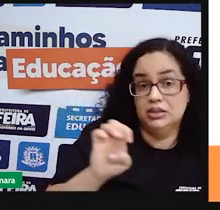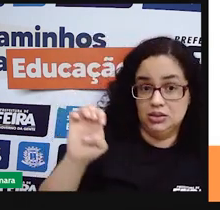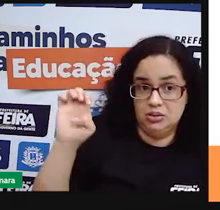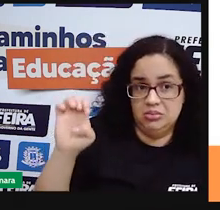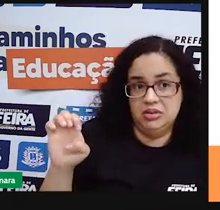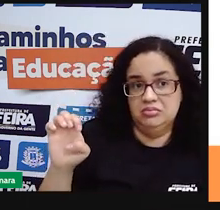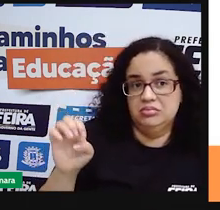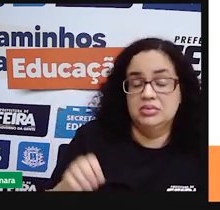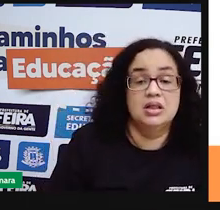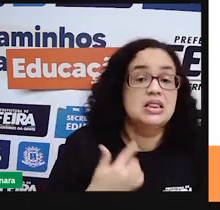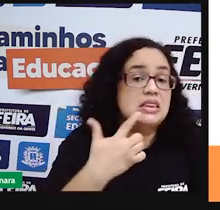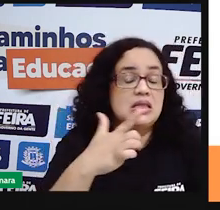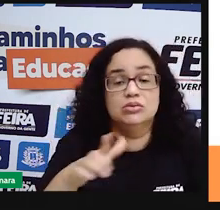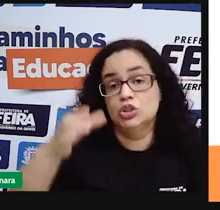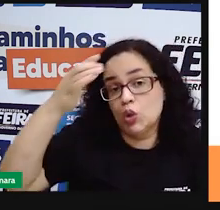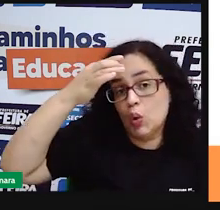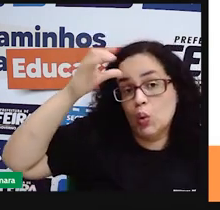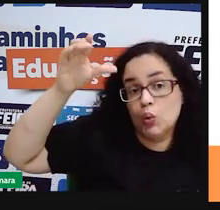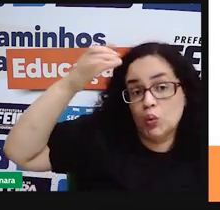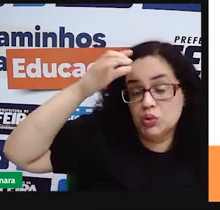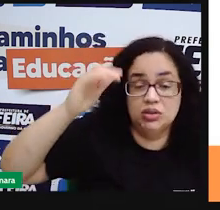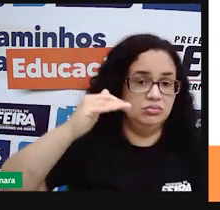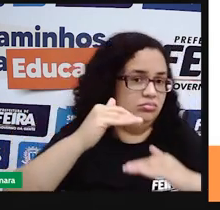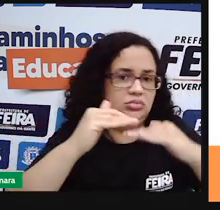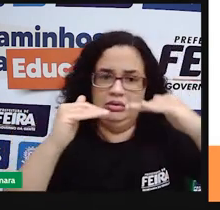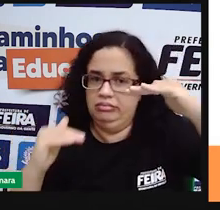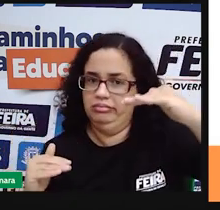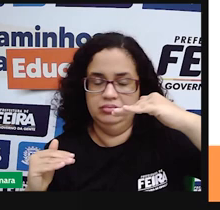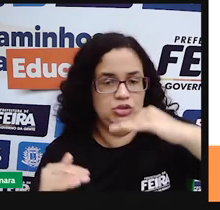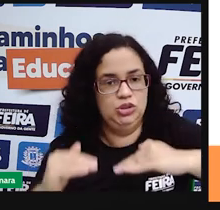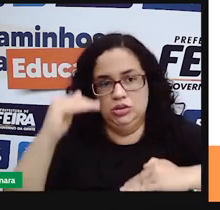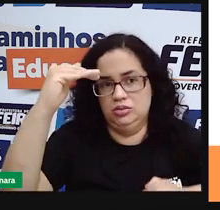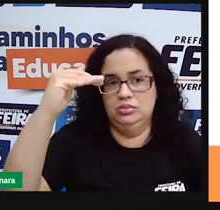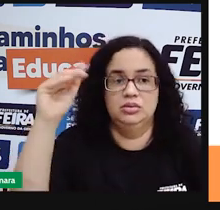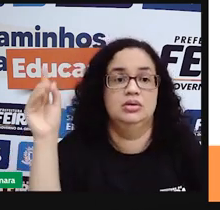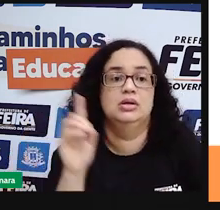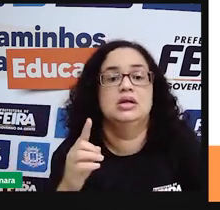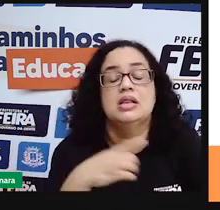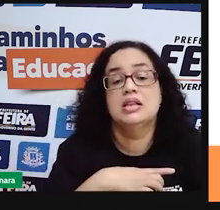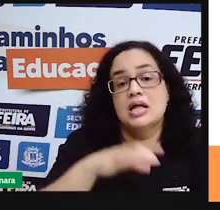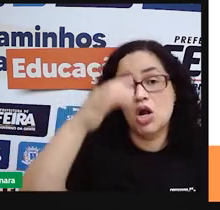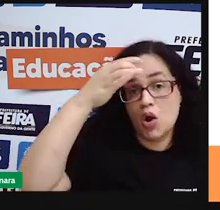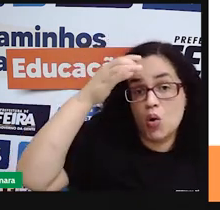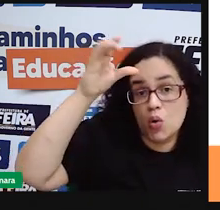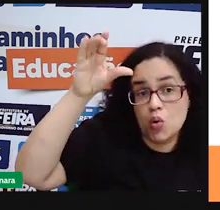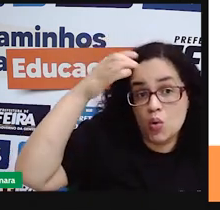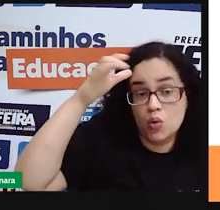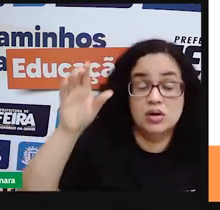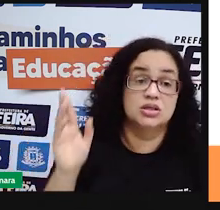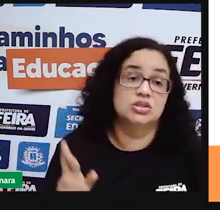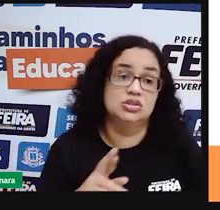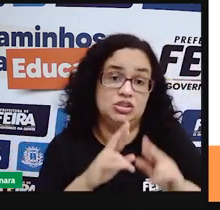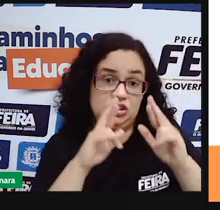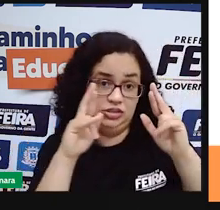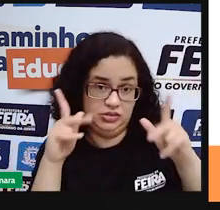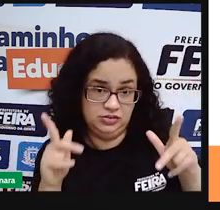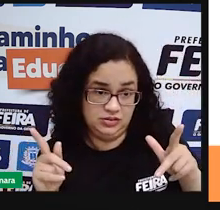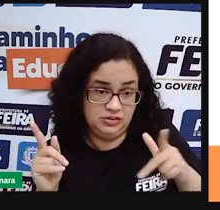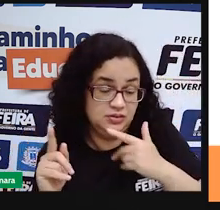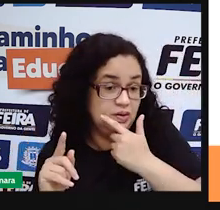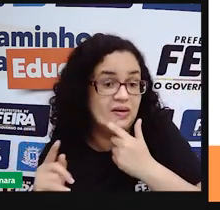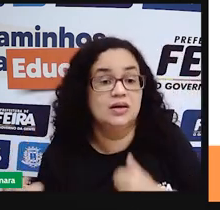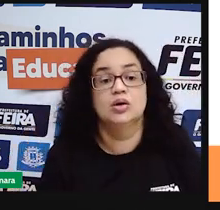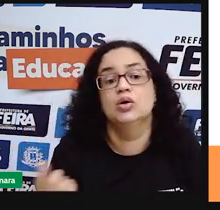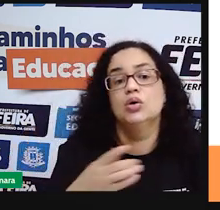existem culturas aí inferiores ou superiores. Existem culturas diferentes. E se existem